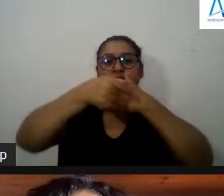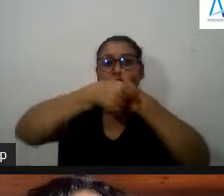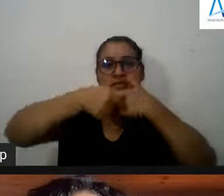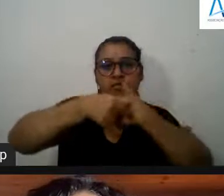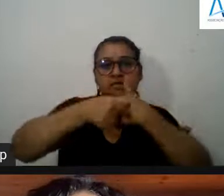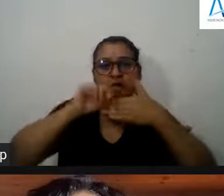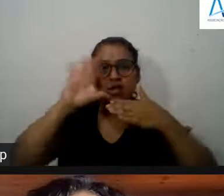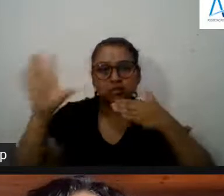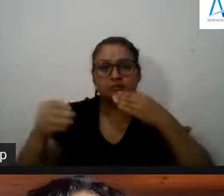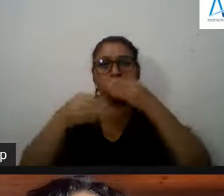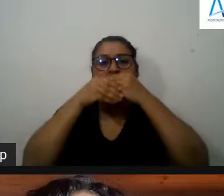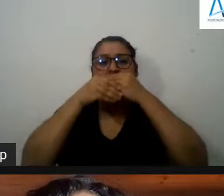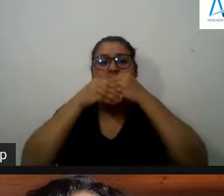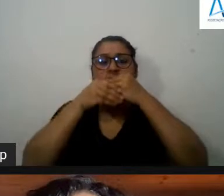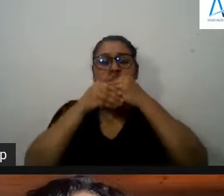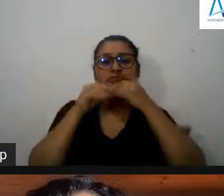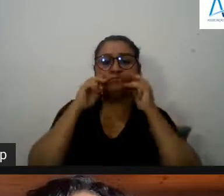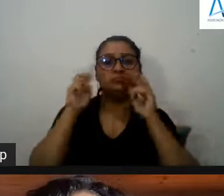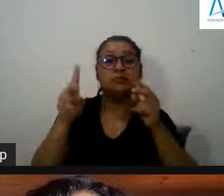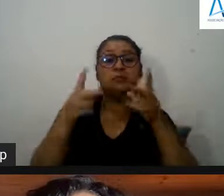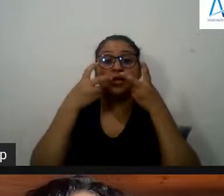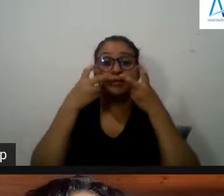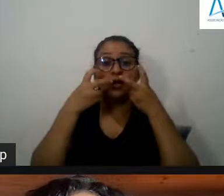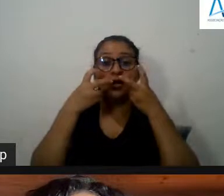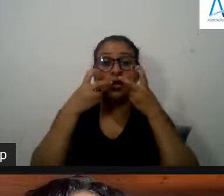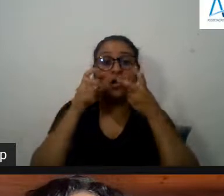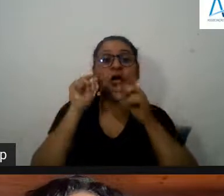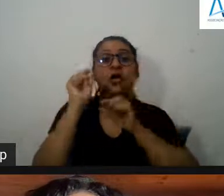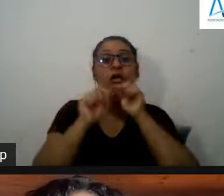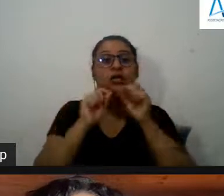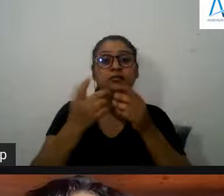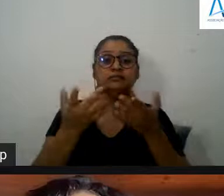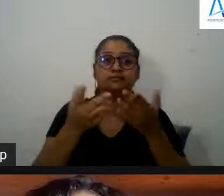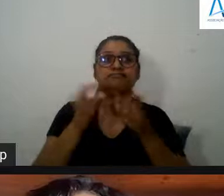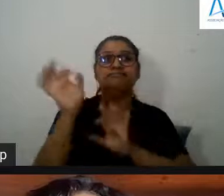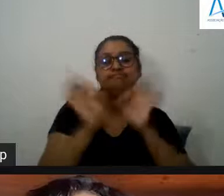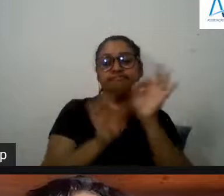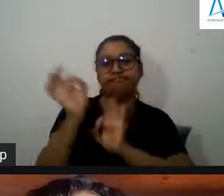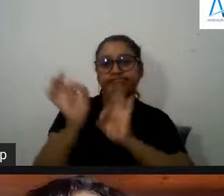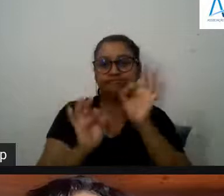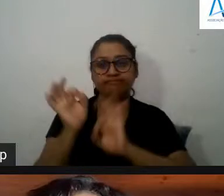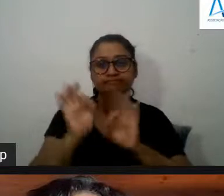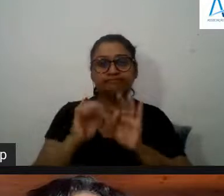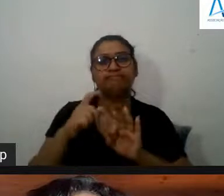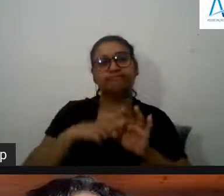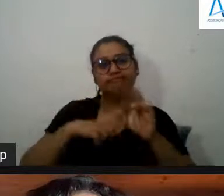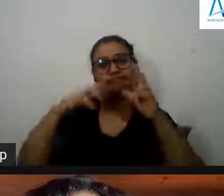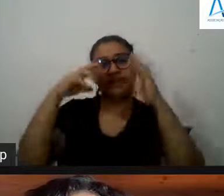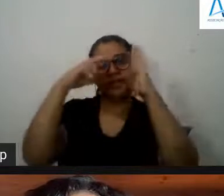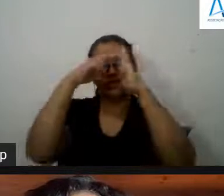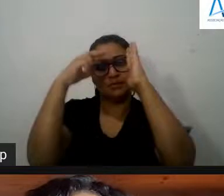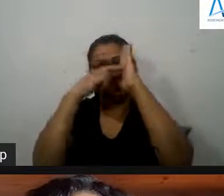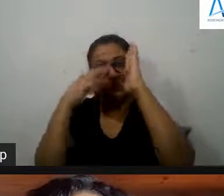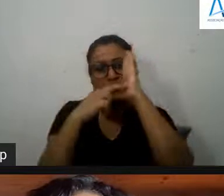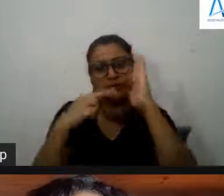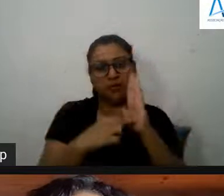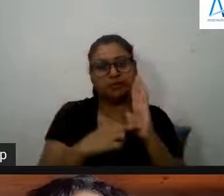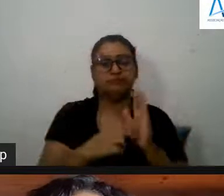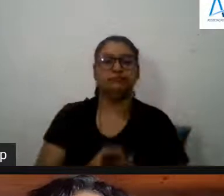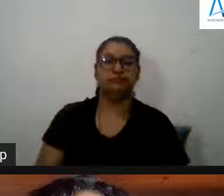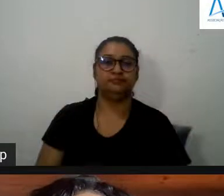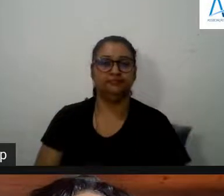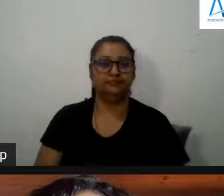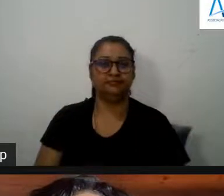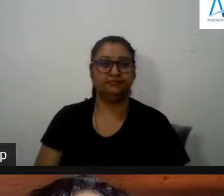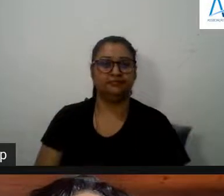texto é um todo que é um objeto anímico orgânico e que tem tem relações pronto agora